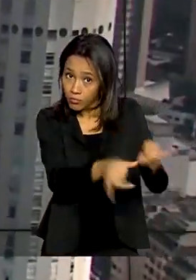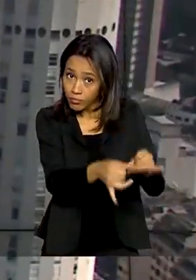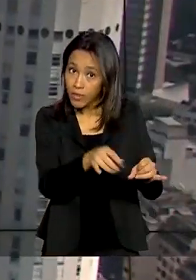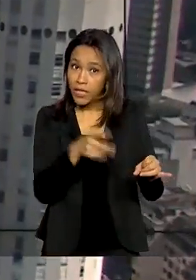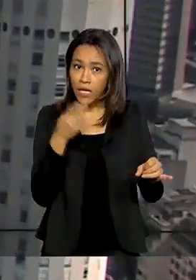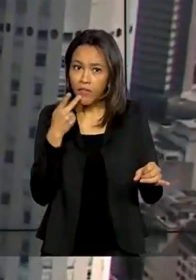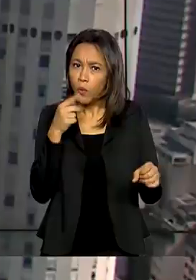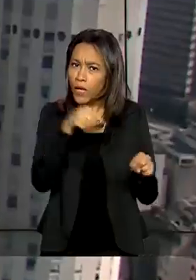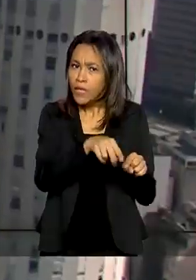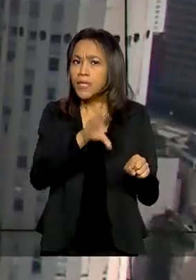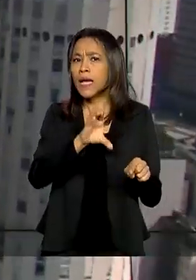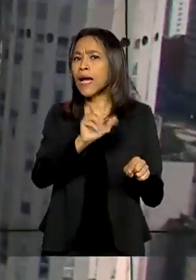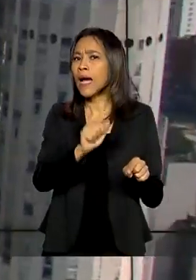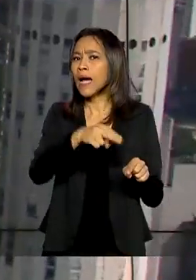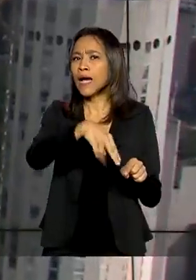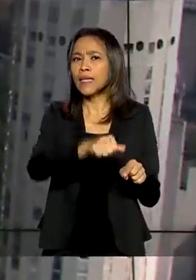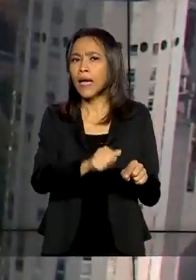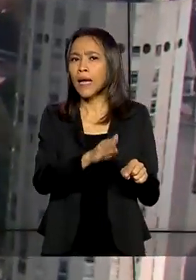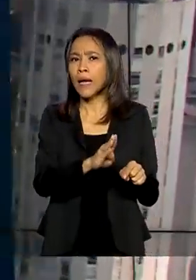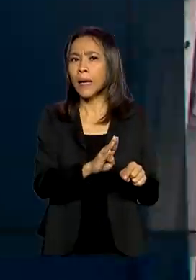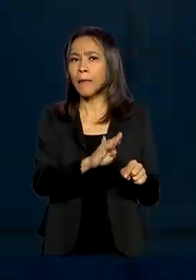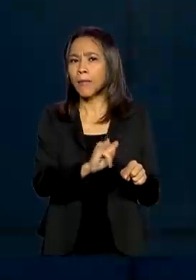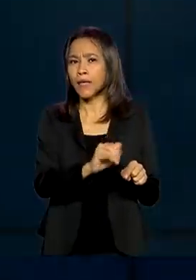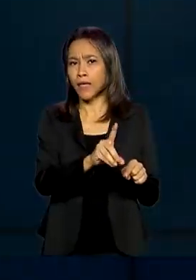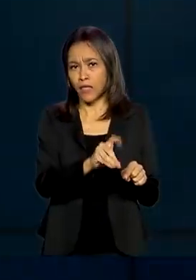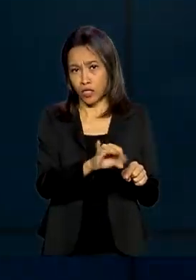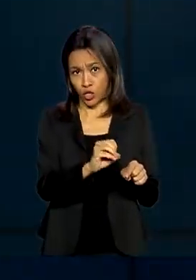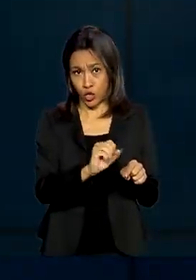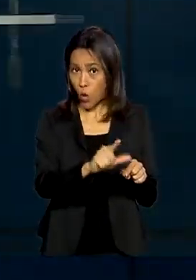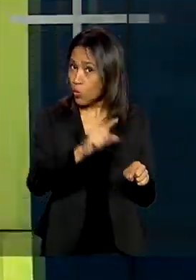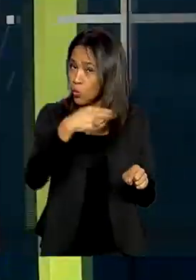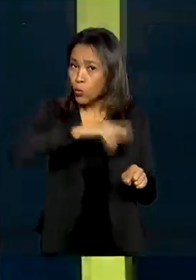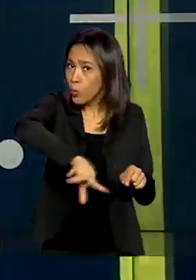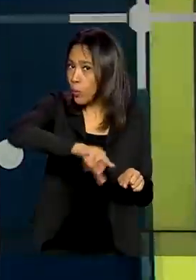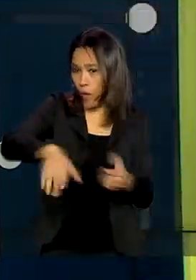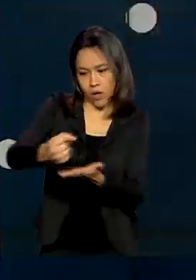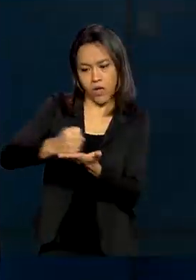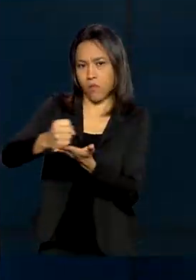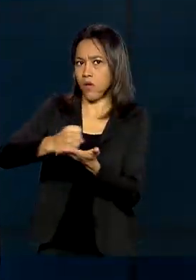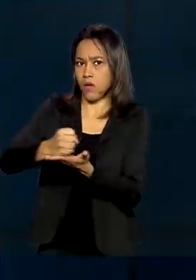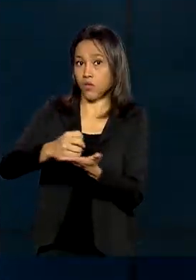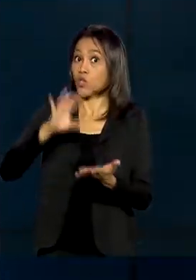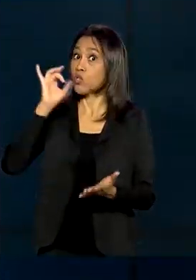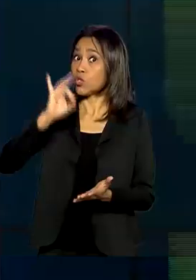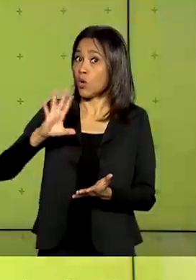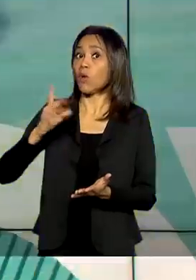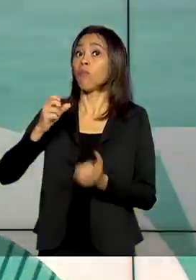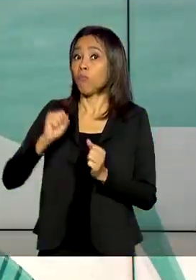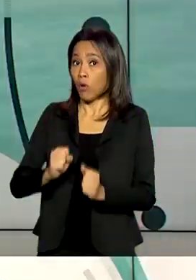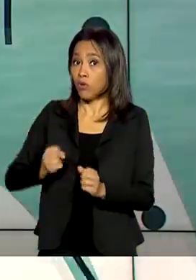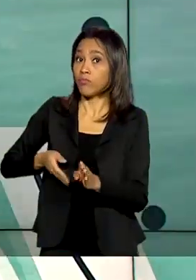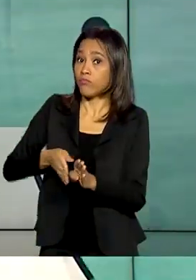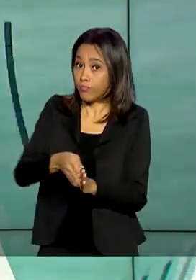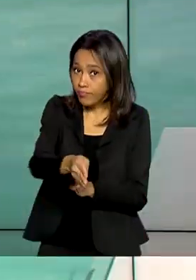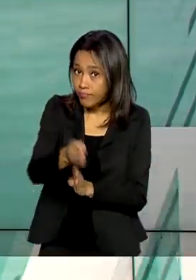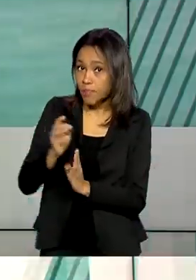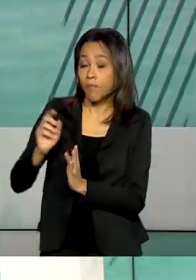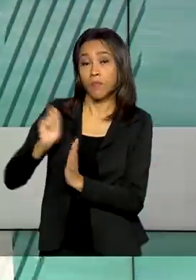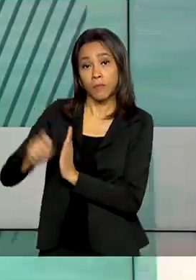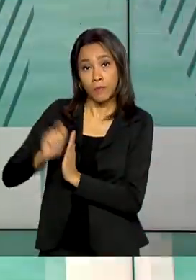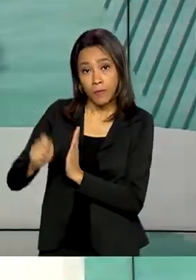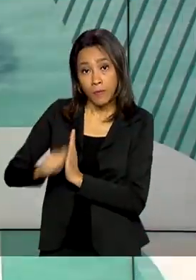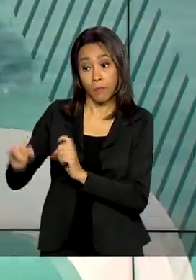o cannabidiol não é medicamento, é uma terapia alternativa. E só poderá ser prescrito por médico quando estiverem